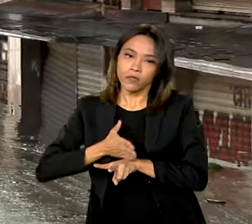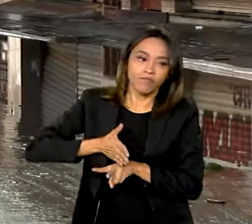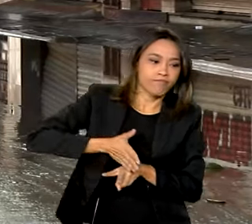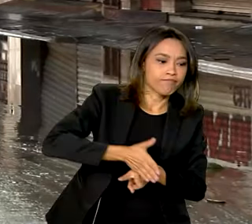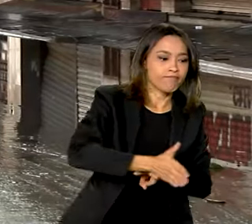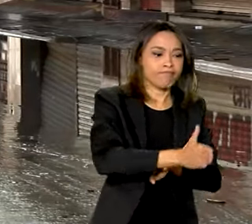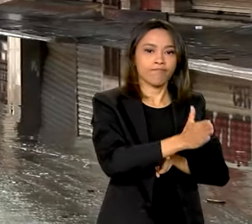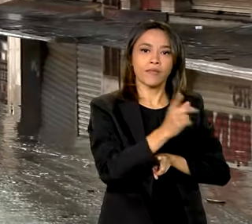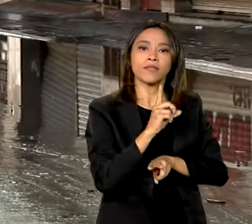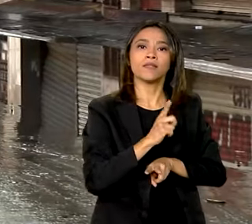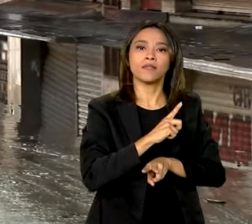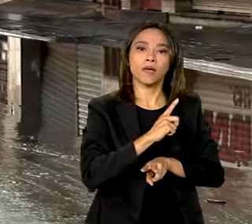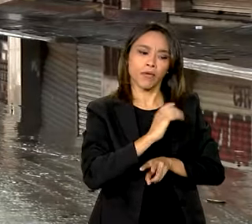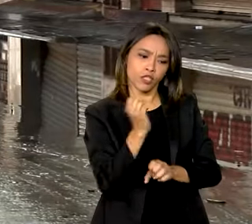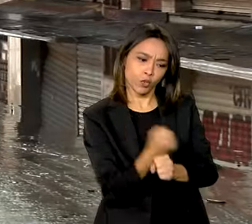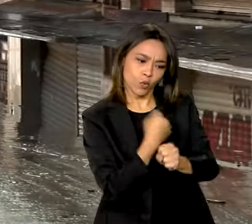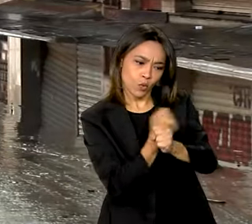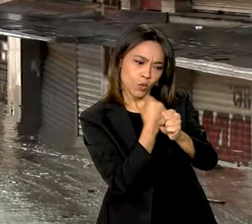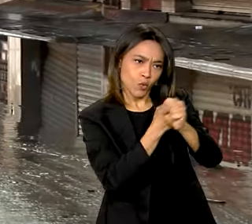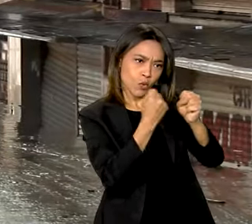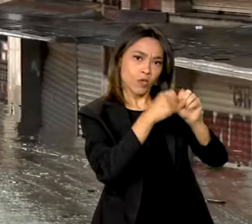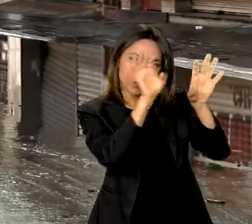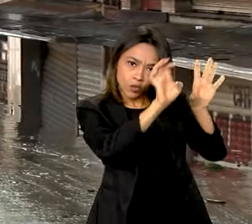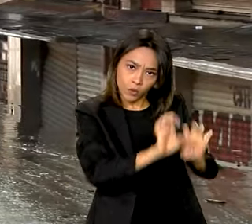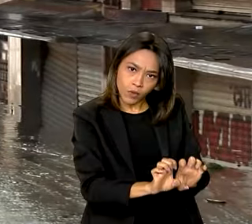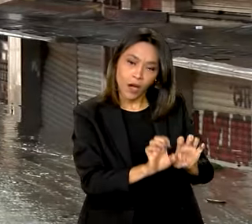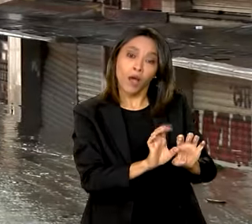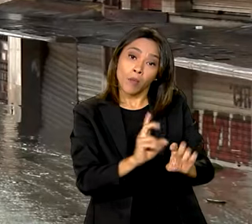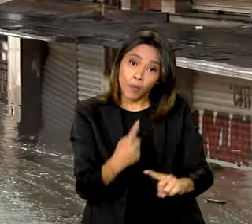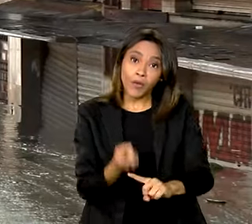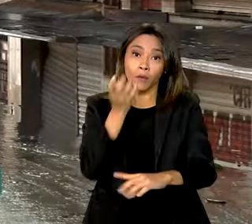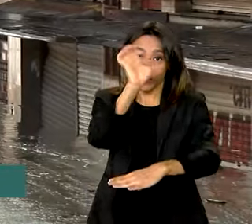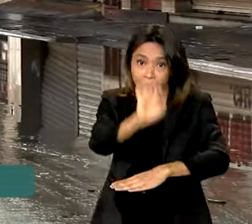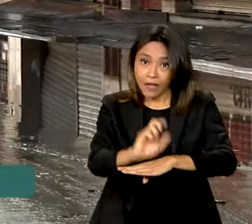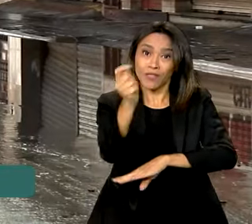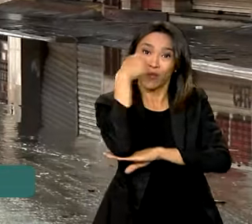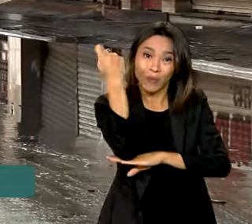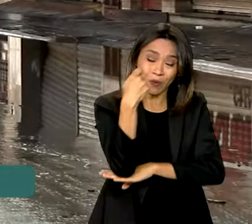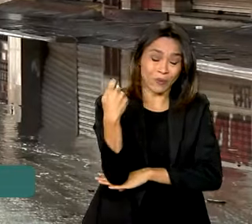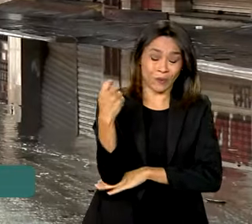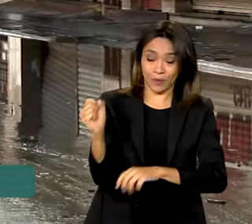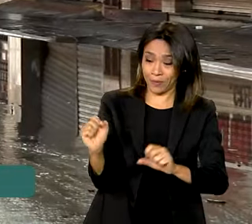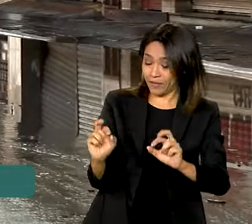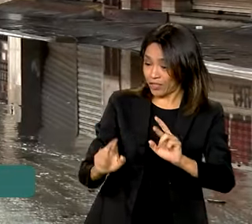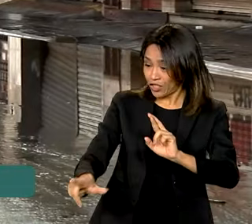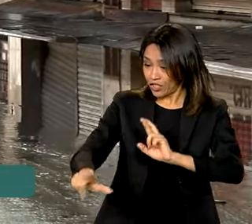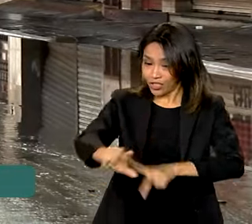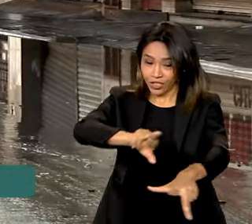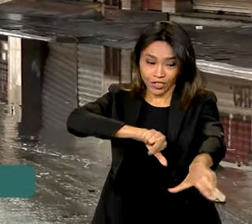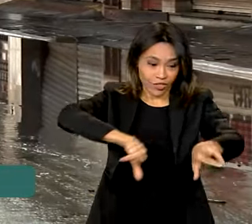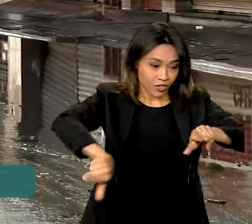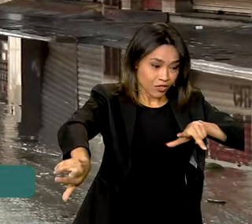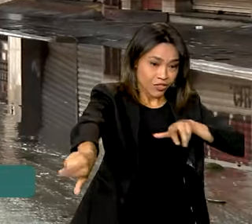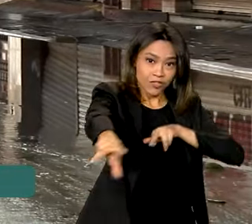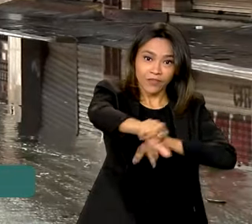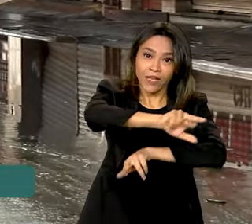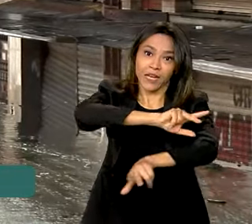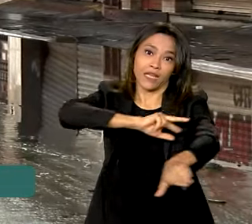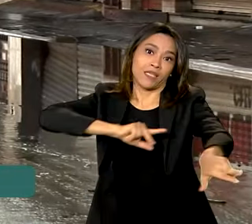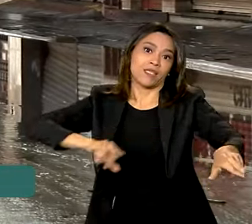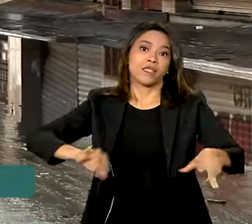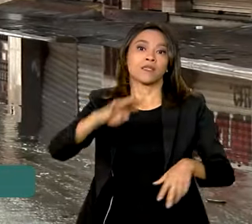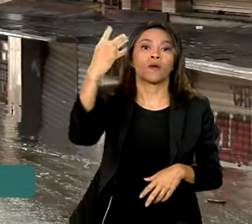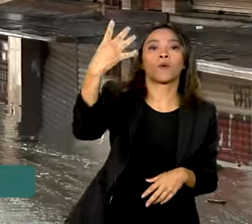também de reconstrução. E isso porque o Estado vive situações bem distintas nesta quarta